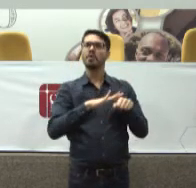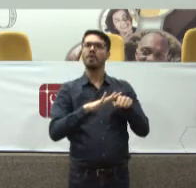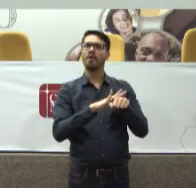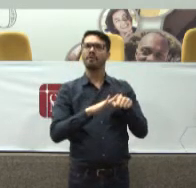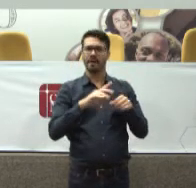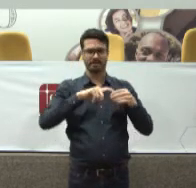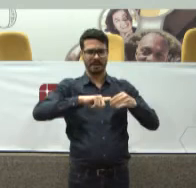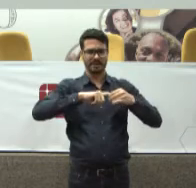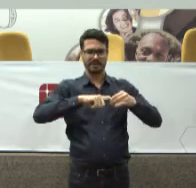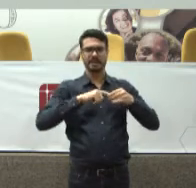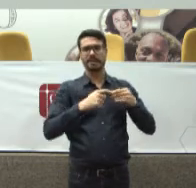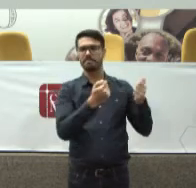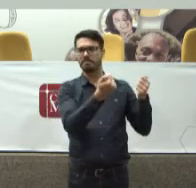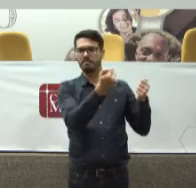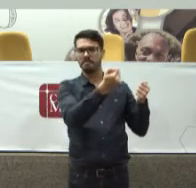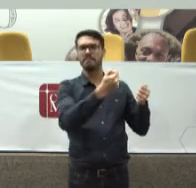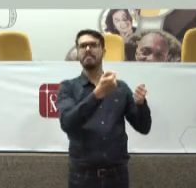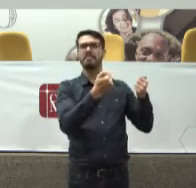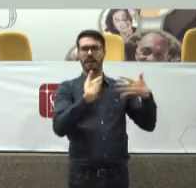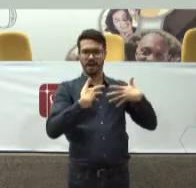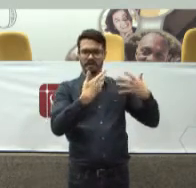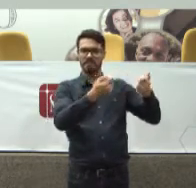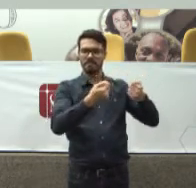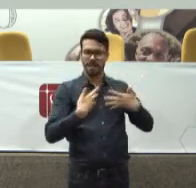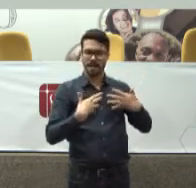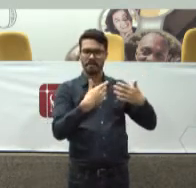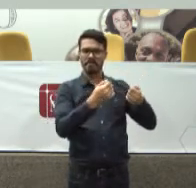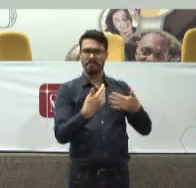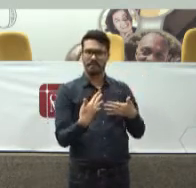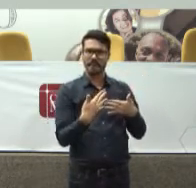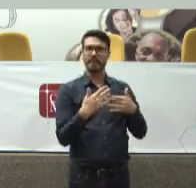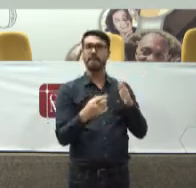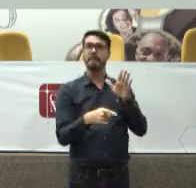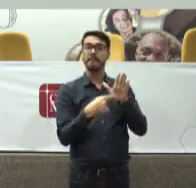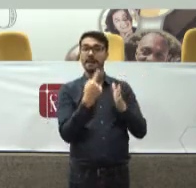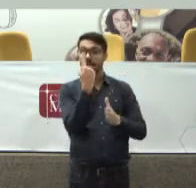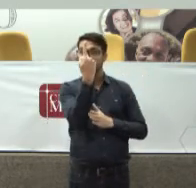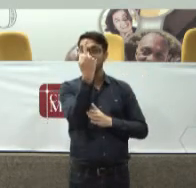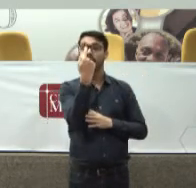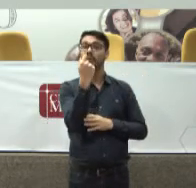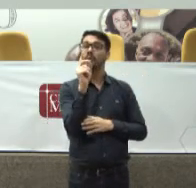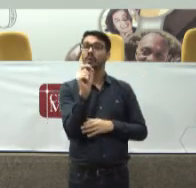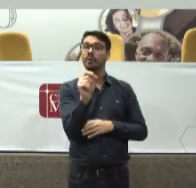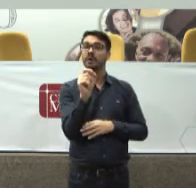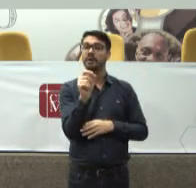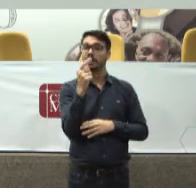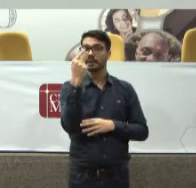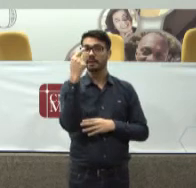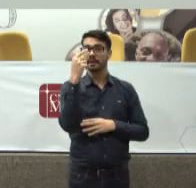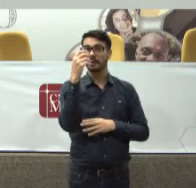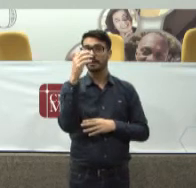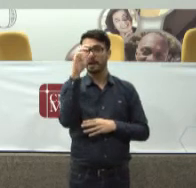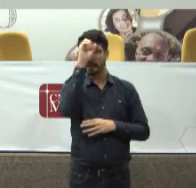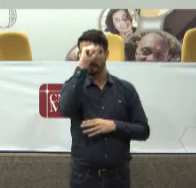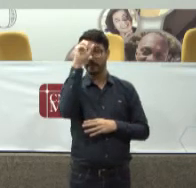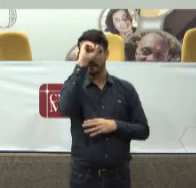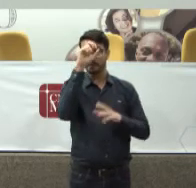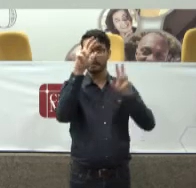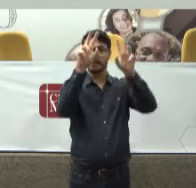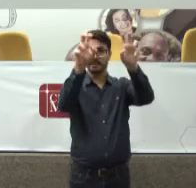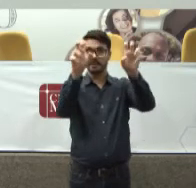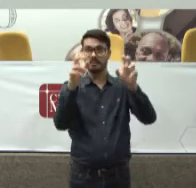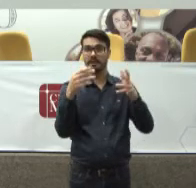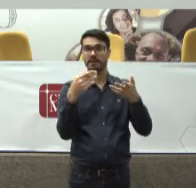Conselho Municipal de Saúde Conselho Estadual de Saúde Criar primeiro o seguinte O que que eu vou fazer nessa área? Qual é a melhor política?